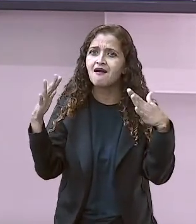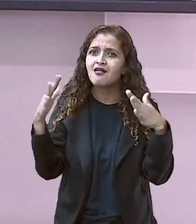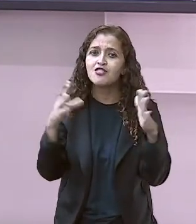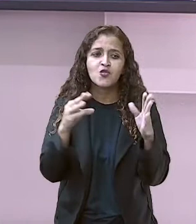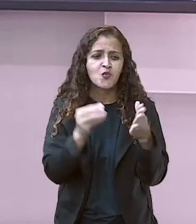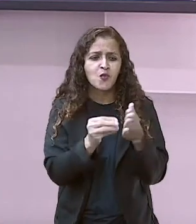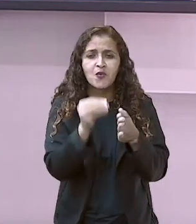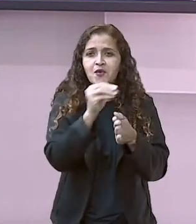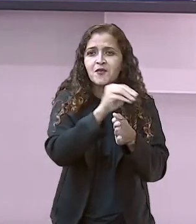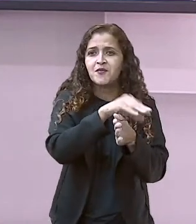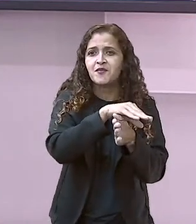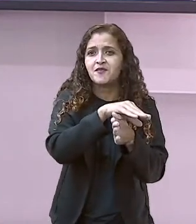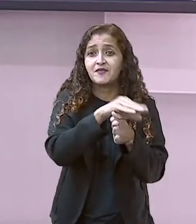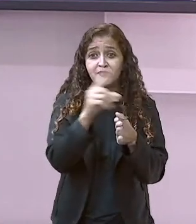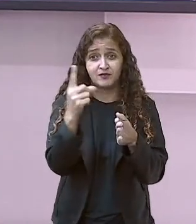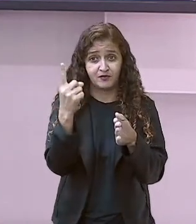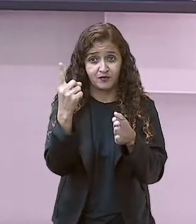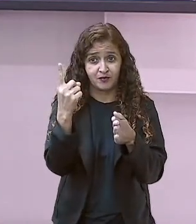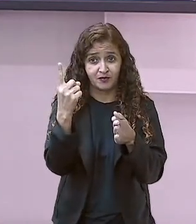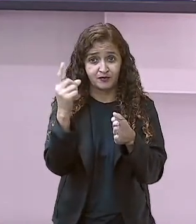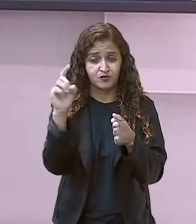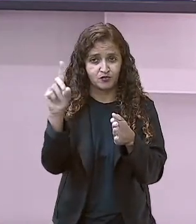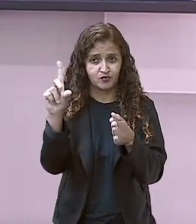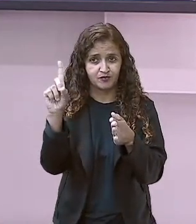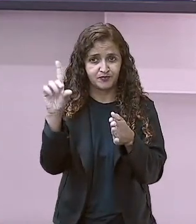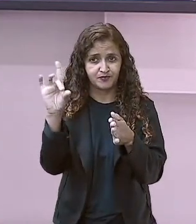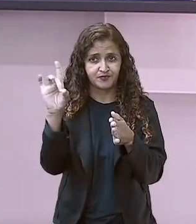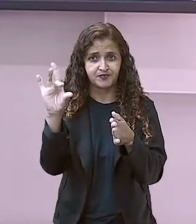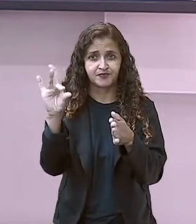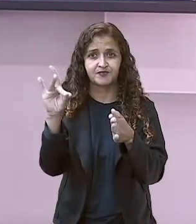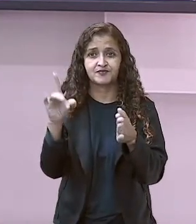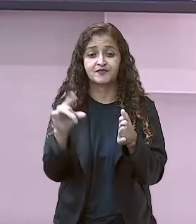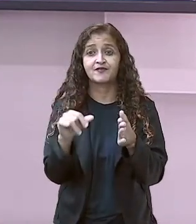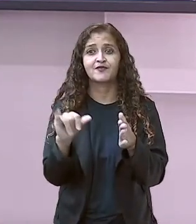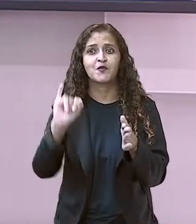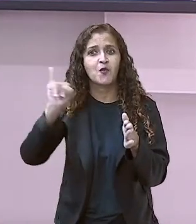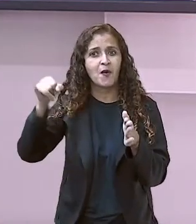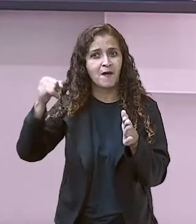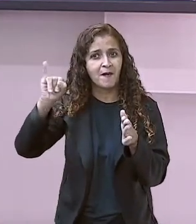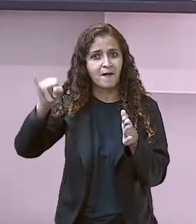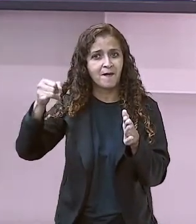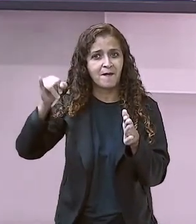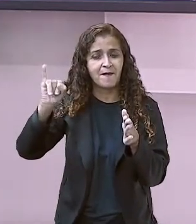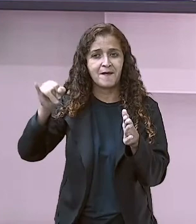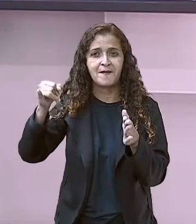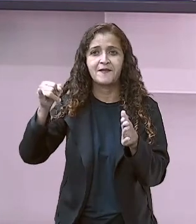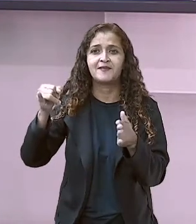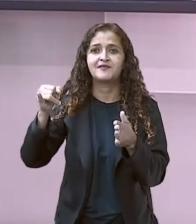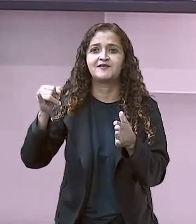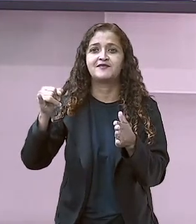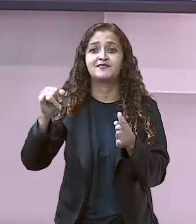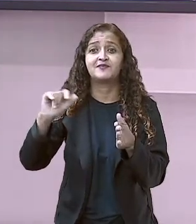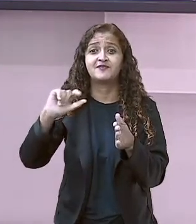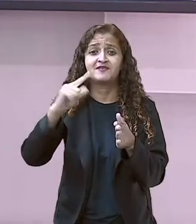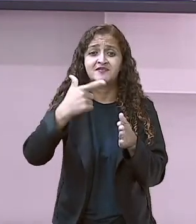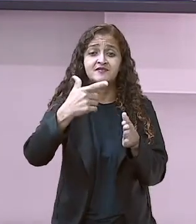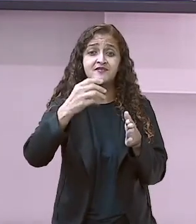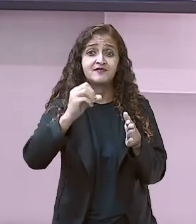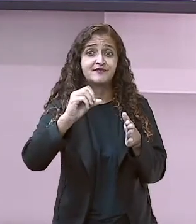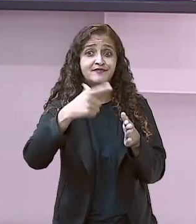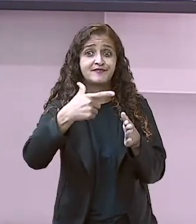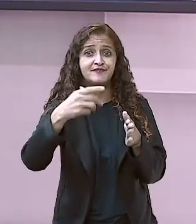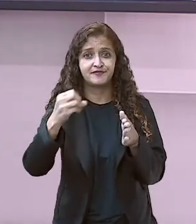calendário, só de um mês, está vendo? Aqui está no exemplo janeiro. E aqui o exemplo está 2020,